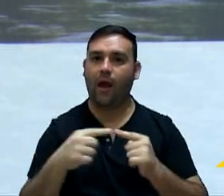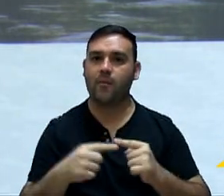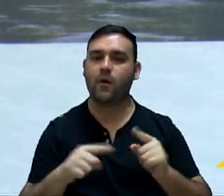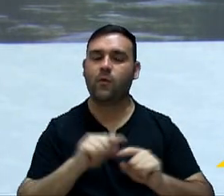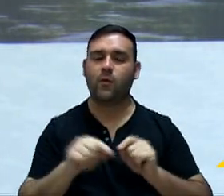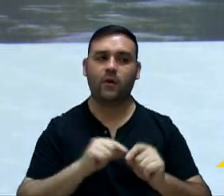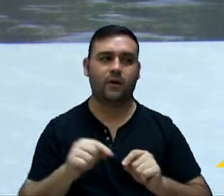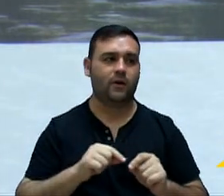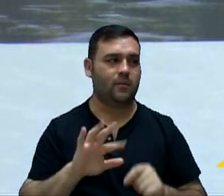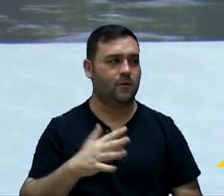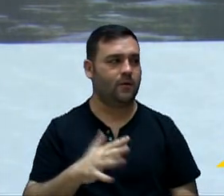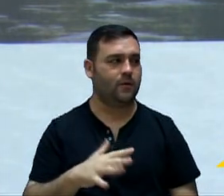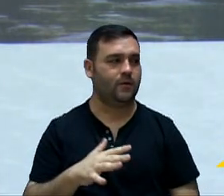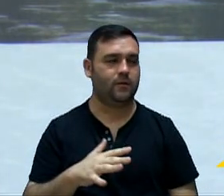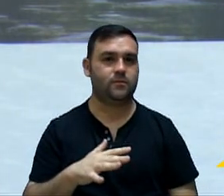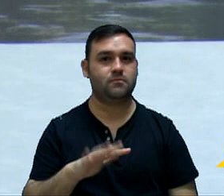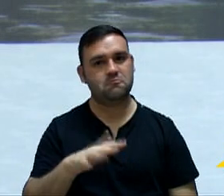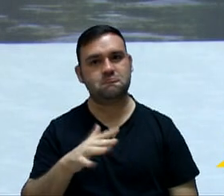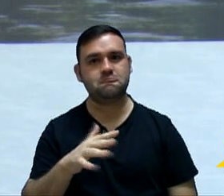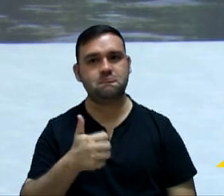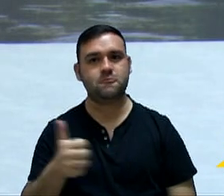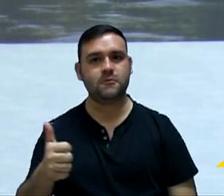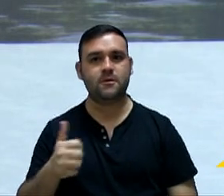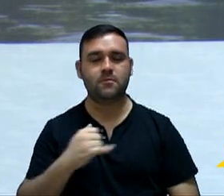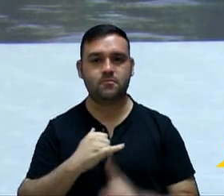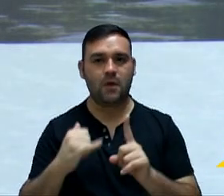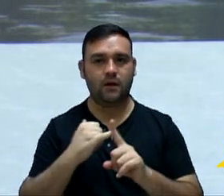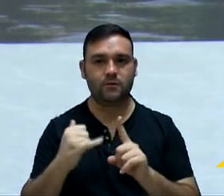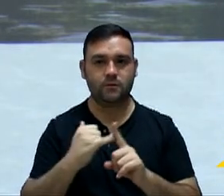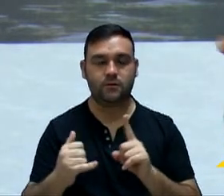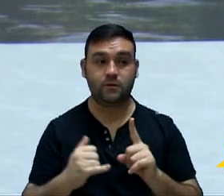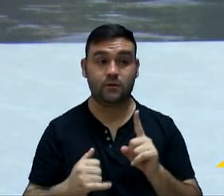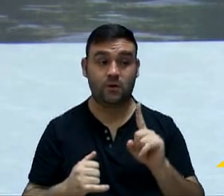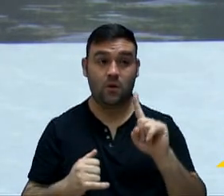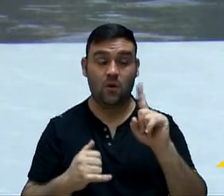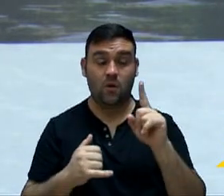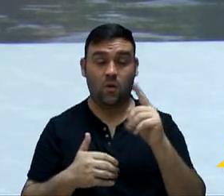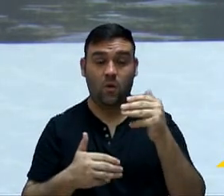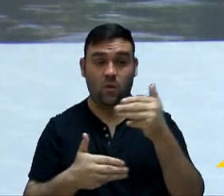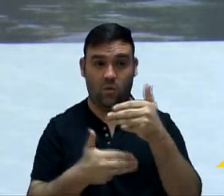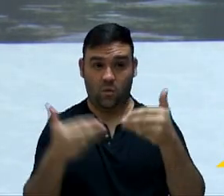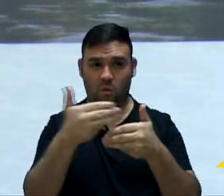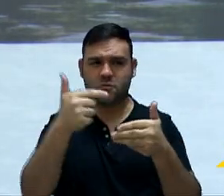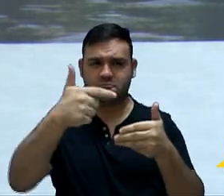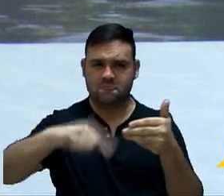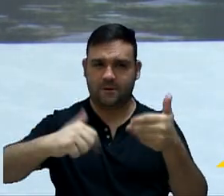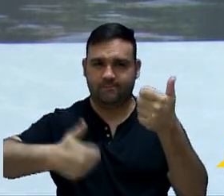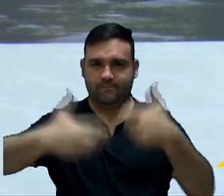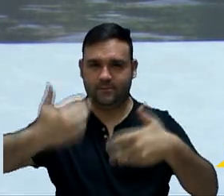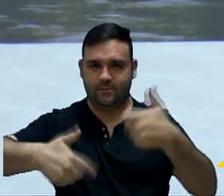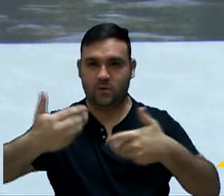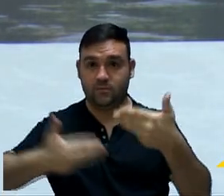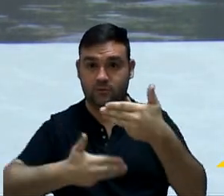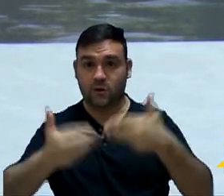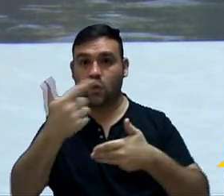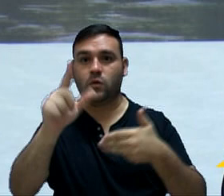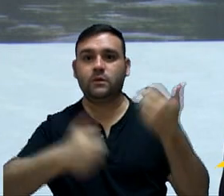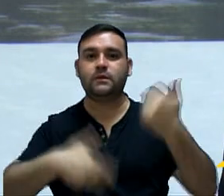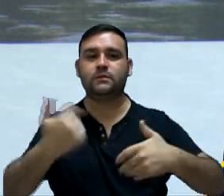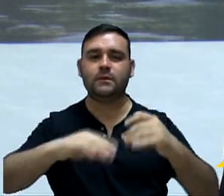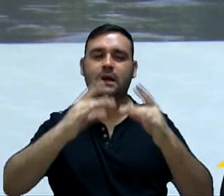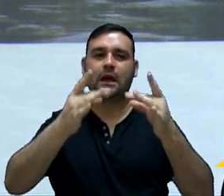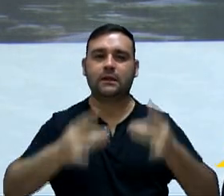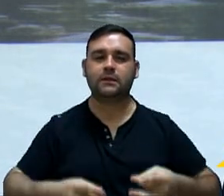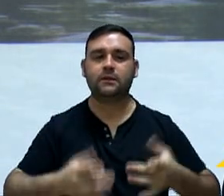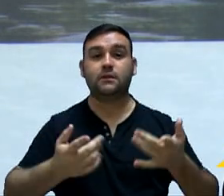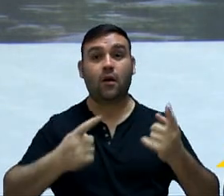a ser negativo. Negativo? Sim. Isso aqui é preocupante? Ficará mais... Isso aqui é